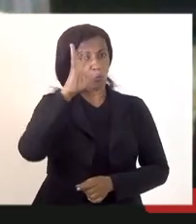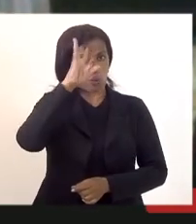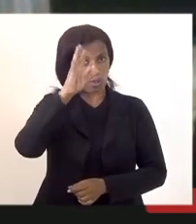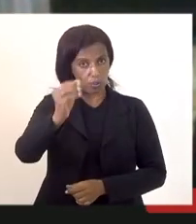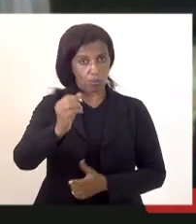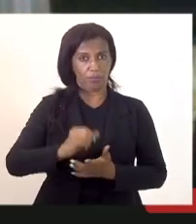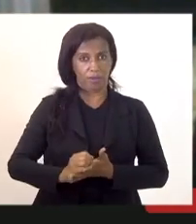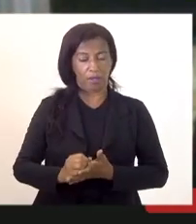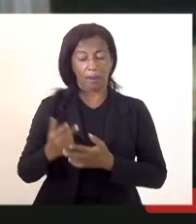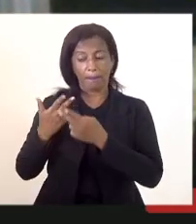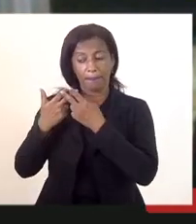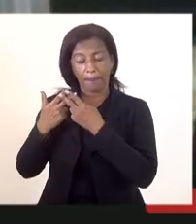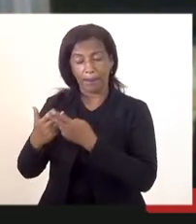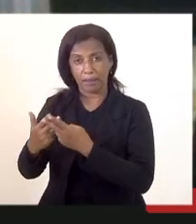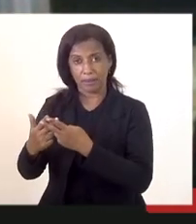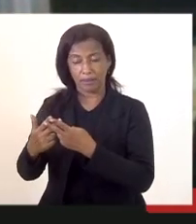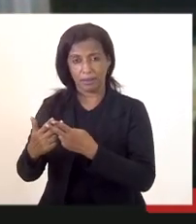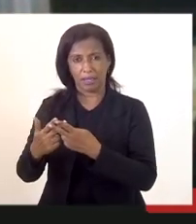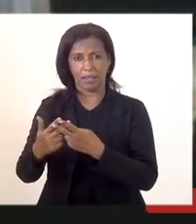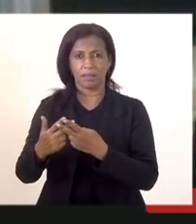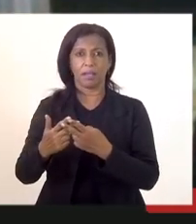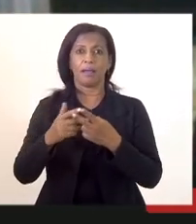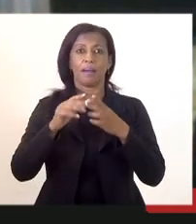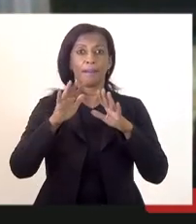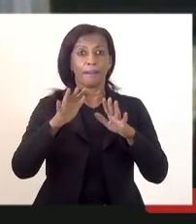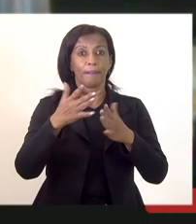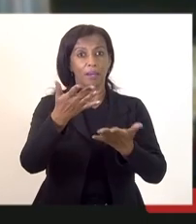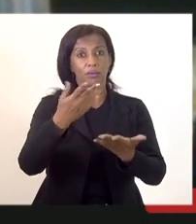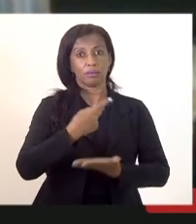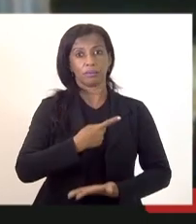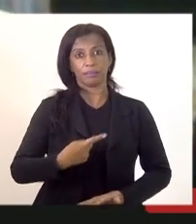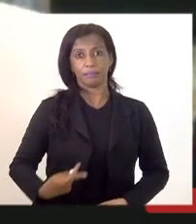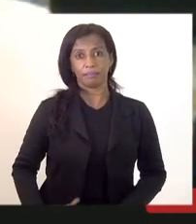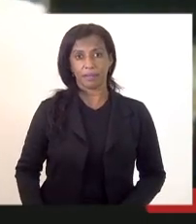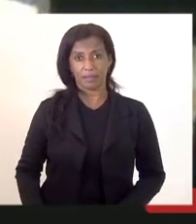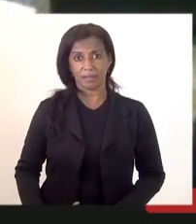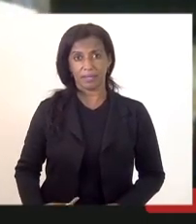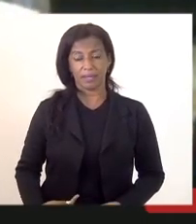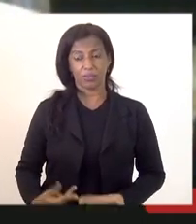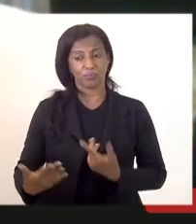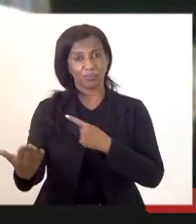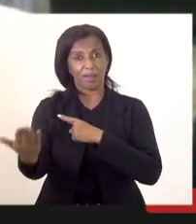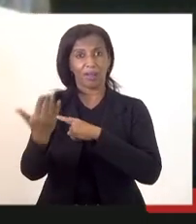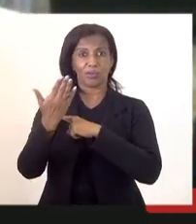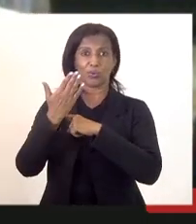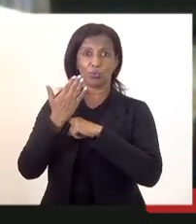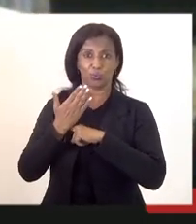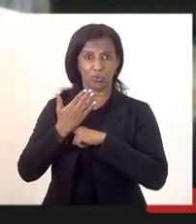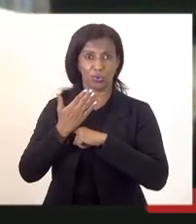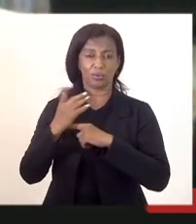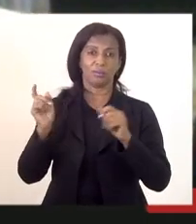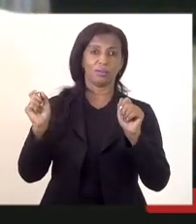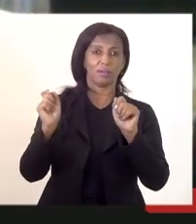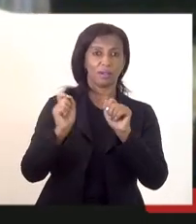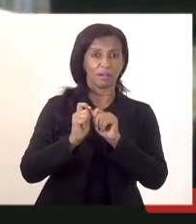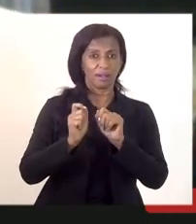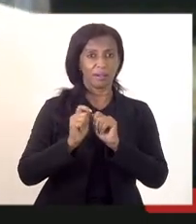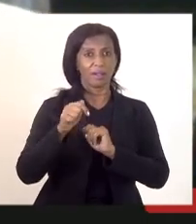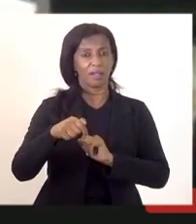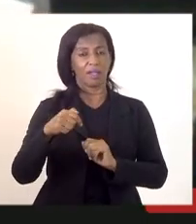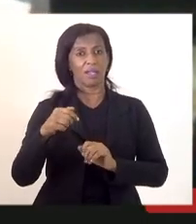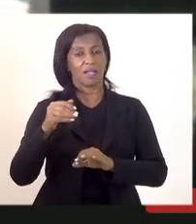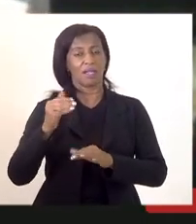peço uma atenção especial do senhor presidente para o senhor nos oriente para a gente fazer essa esse